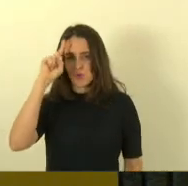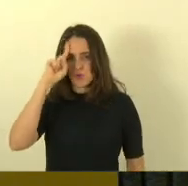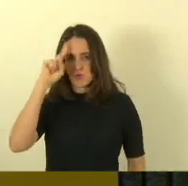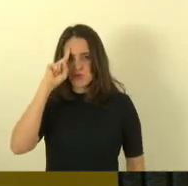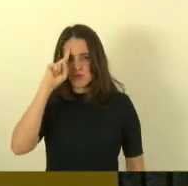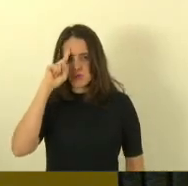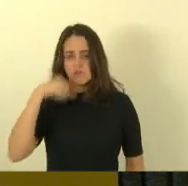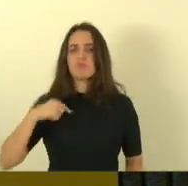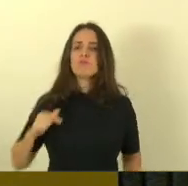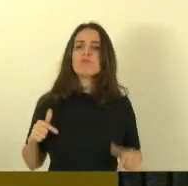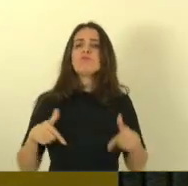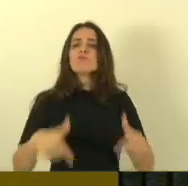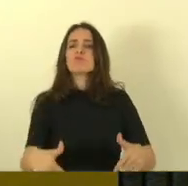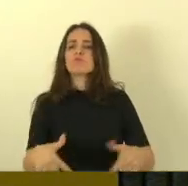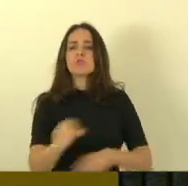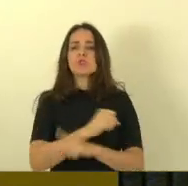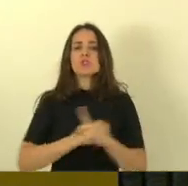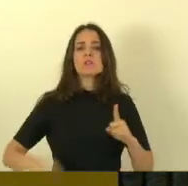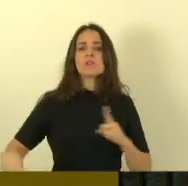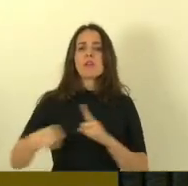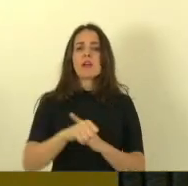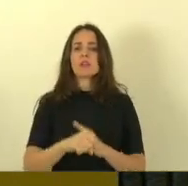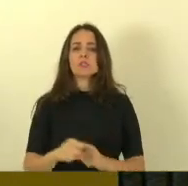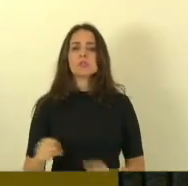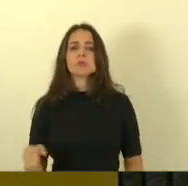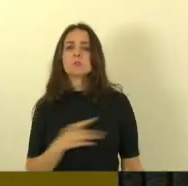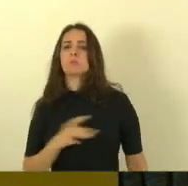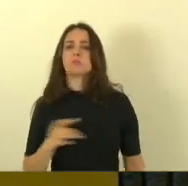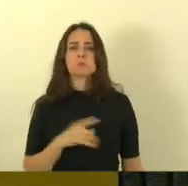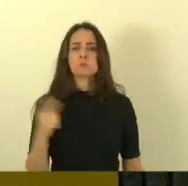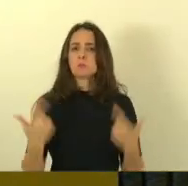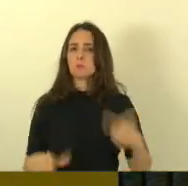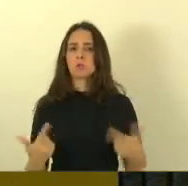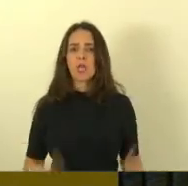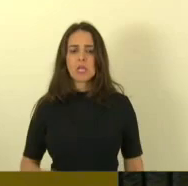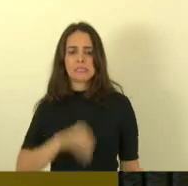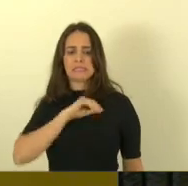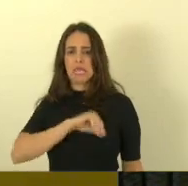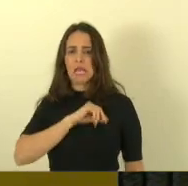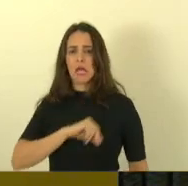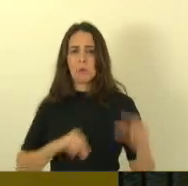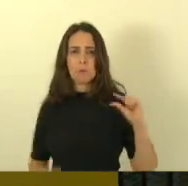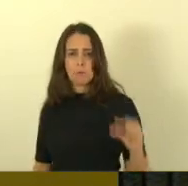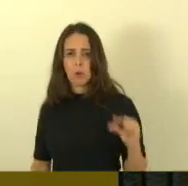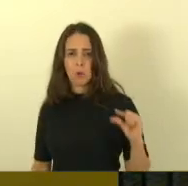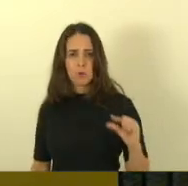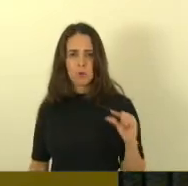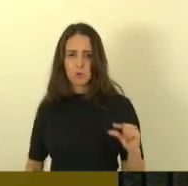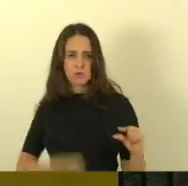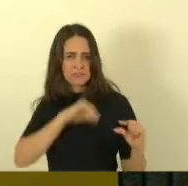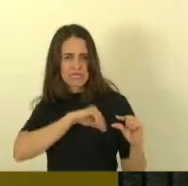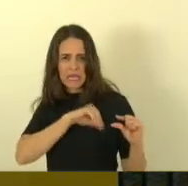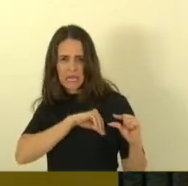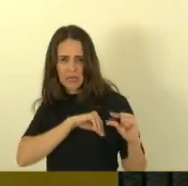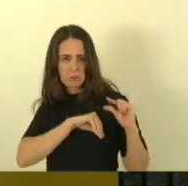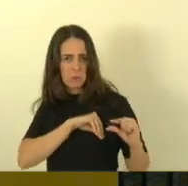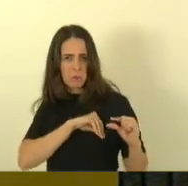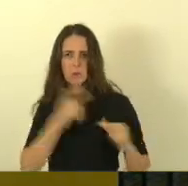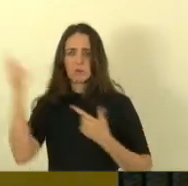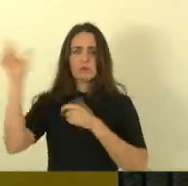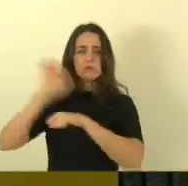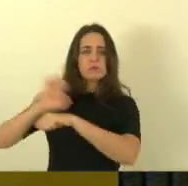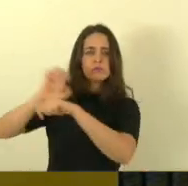colocando as suas vidas em risco sem saber se vão voltar para casa ganhando um salário baixo muito baixo em relação aos outros